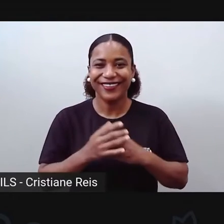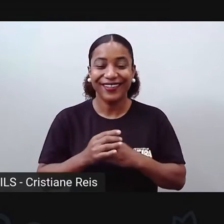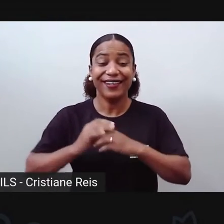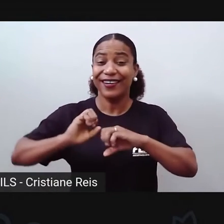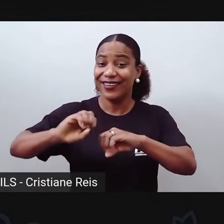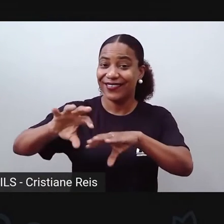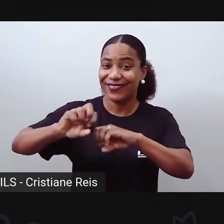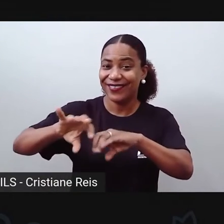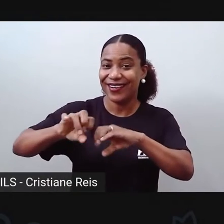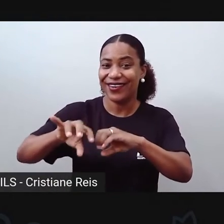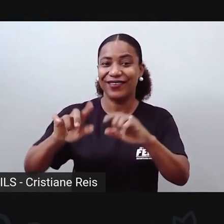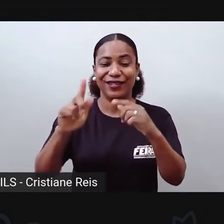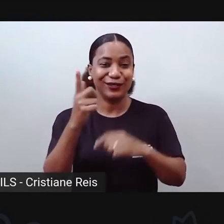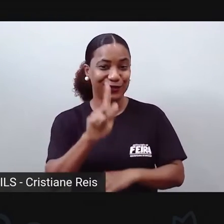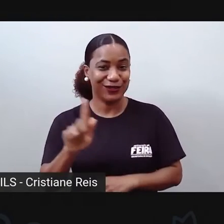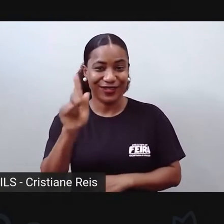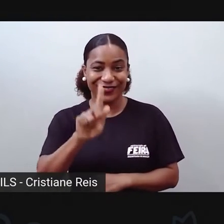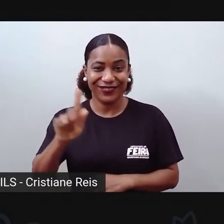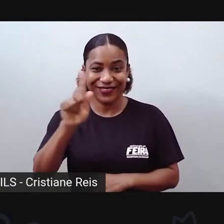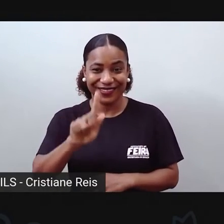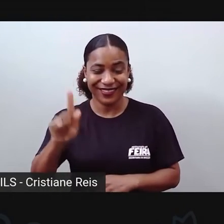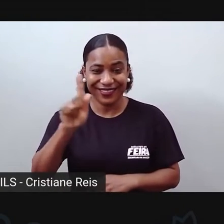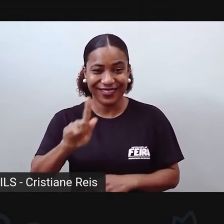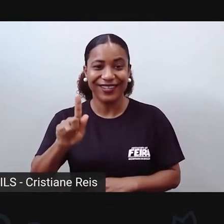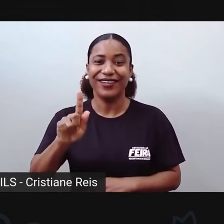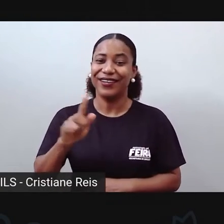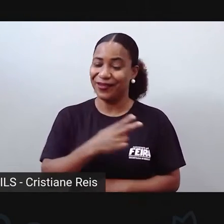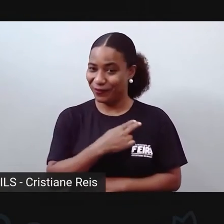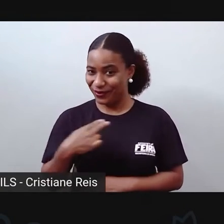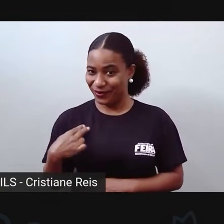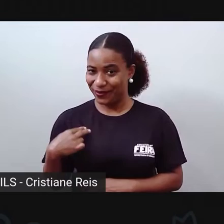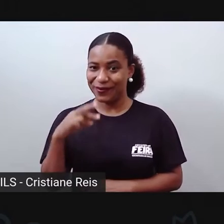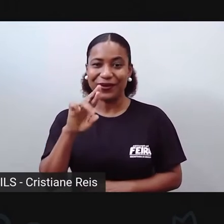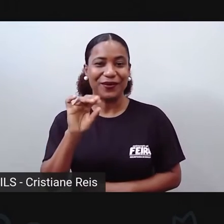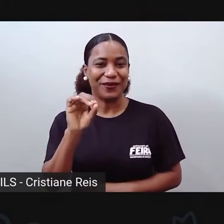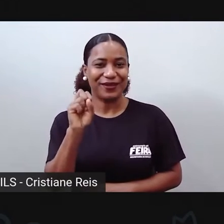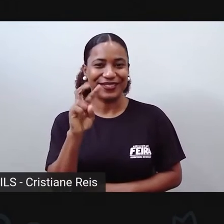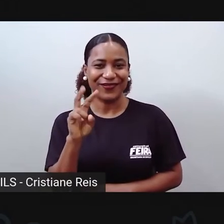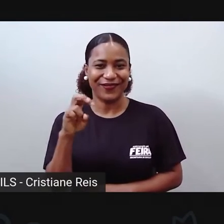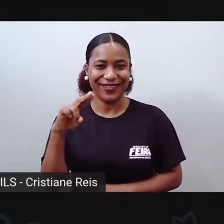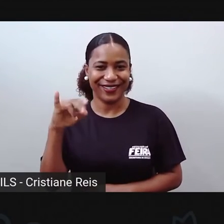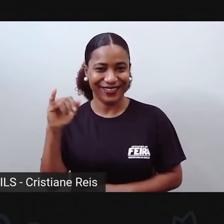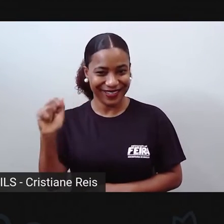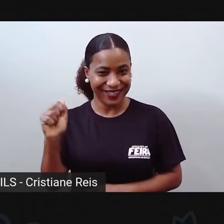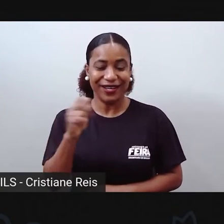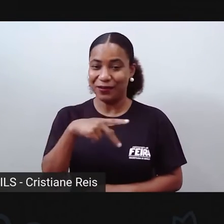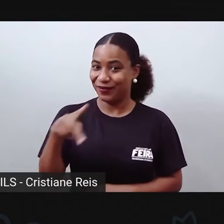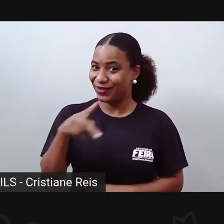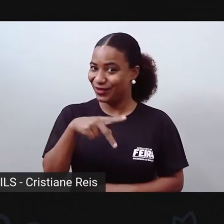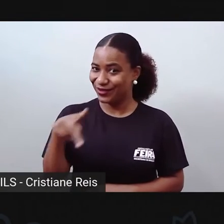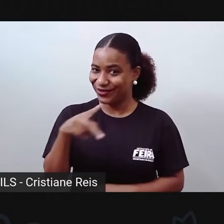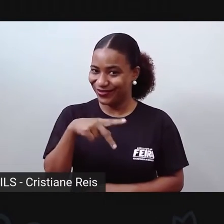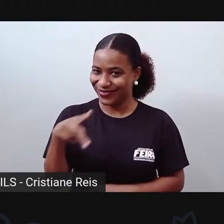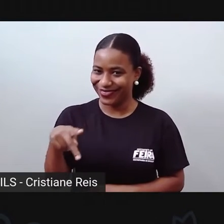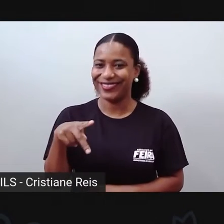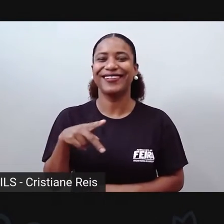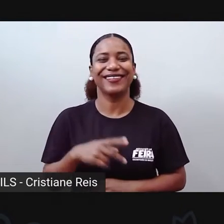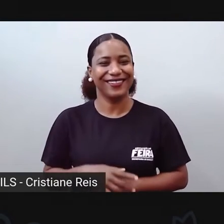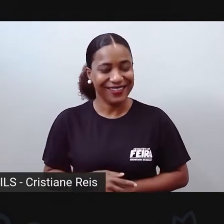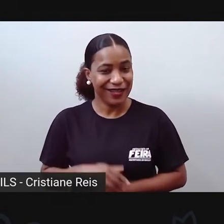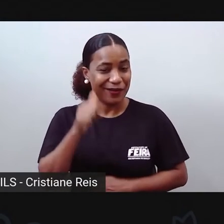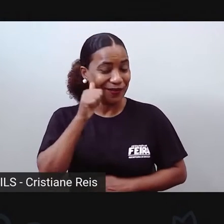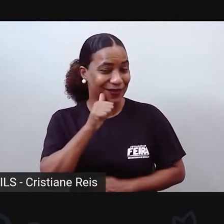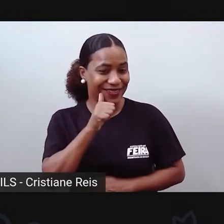aula de Geografia. Como vocês sabem, eu sou a professora Rosivanha, né? Eu sou uma mulher negra, de